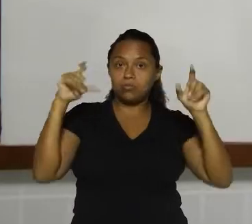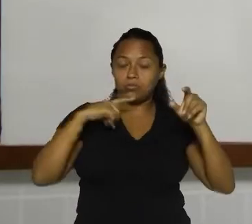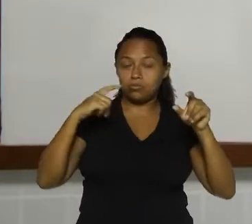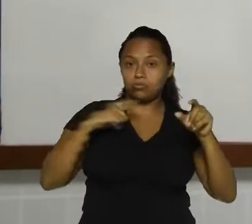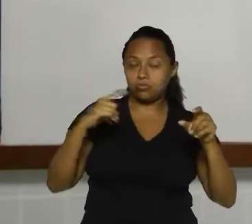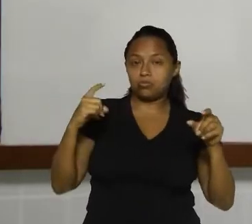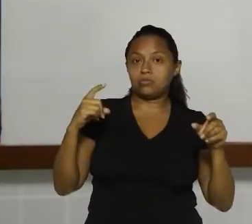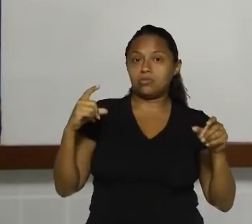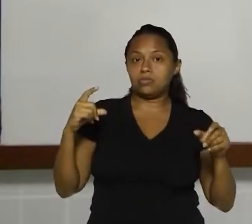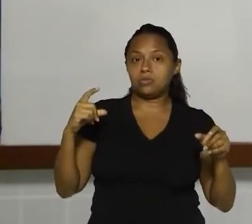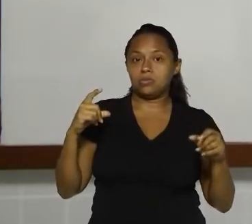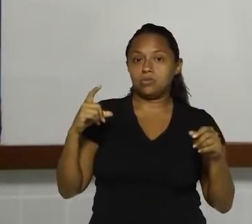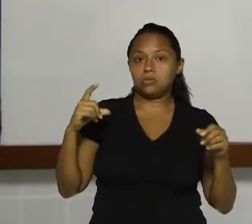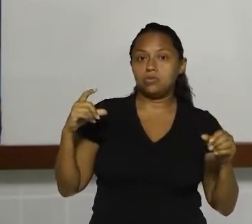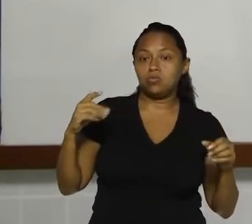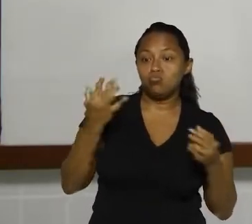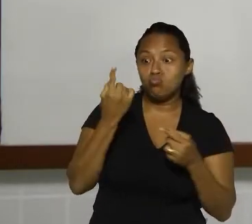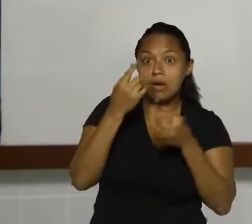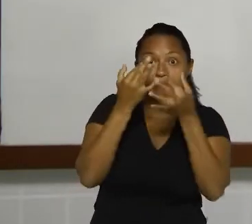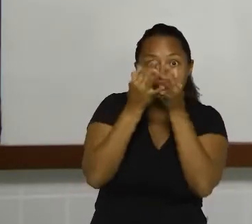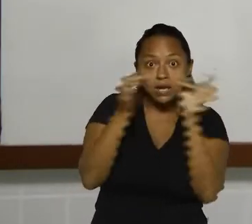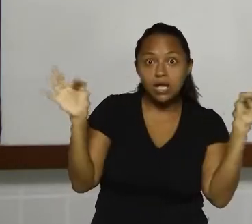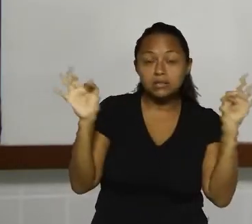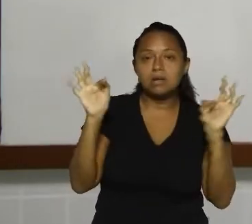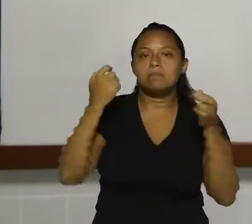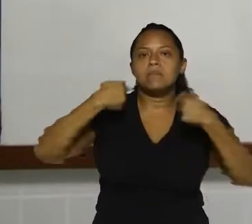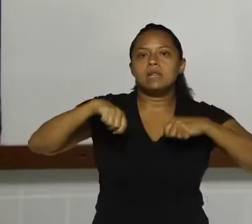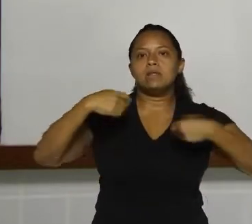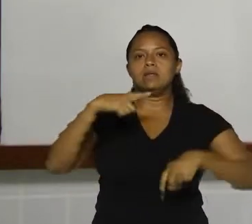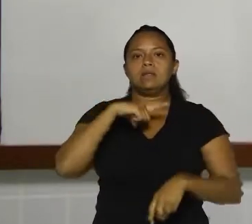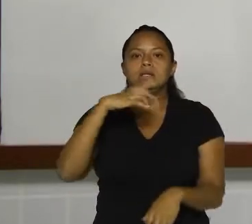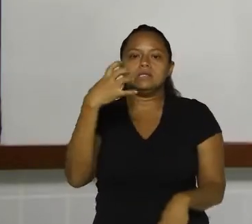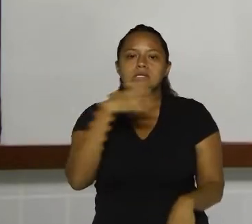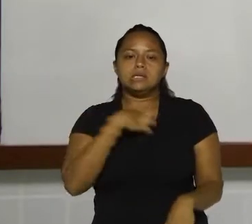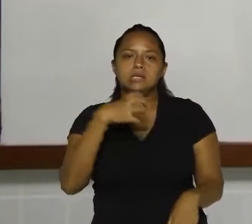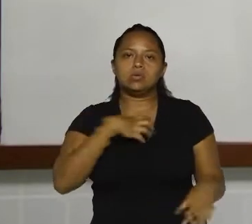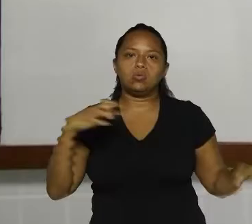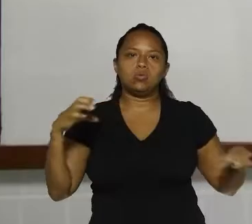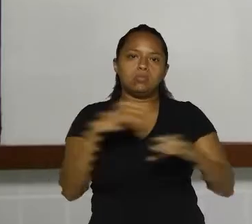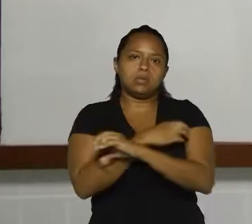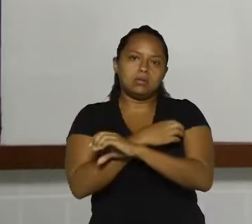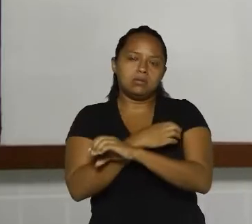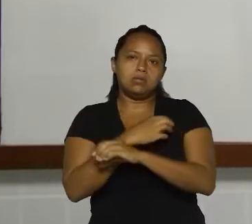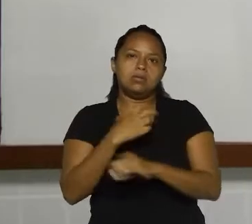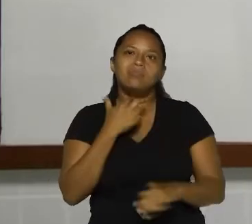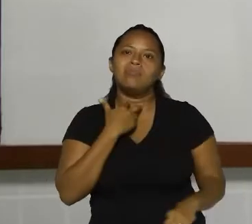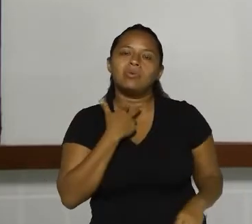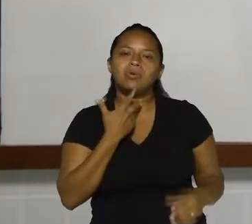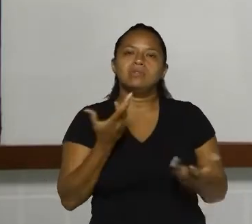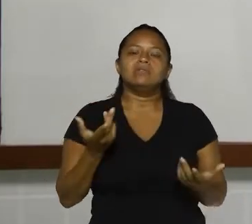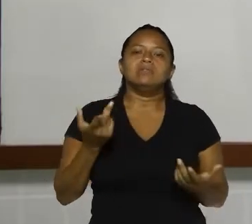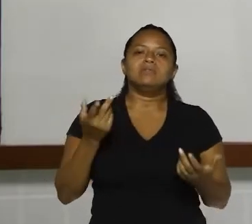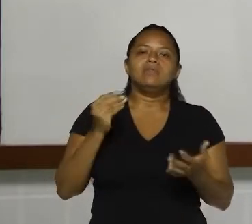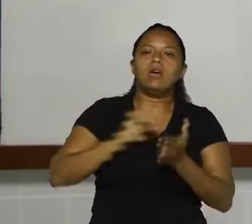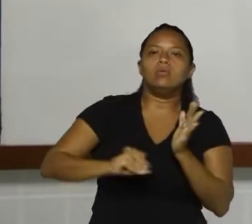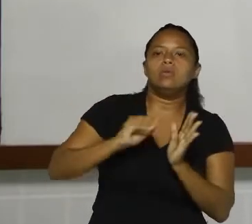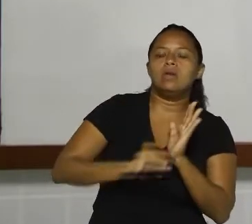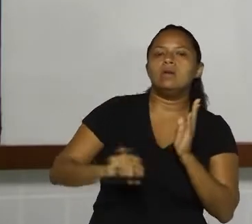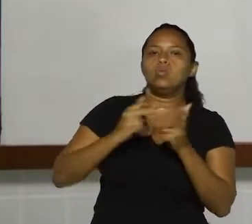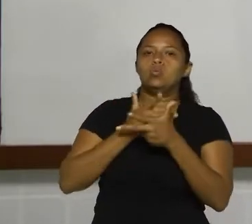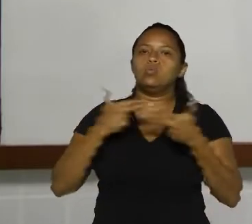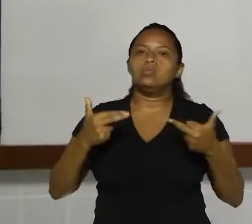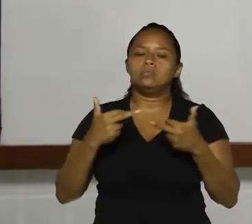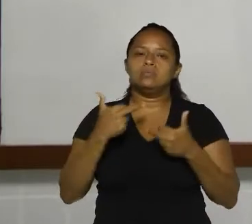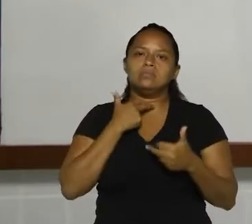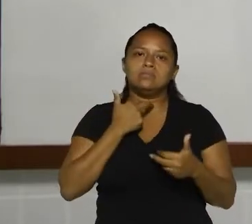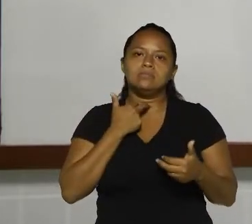considerado uma frase, ele precisa ter sentido completo. Ele não pode ter nenhum elemento faltando e